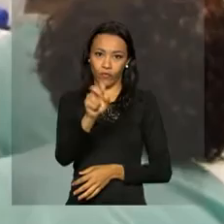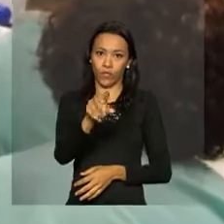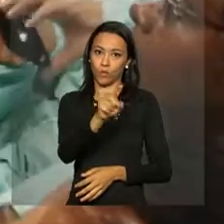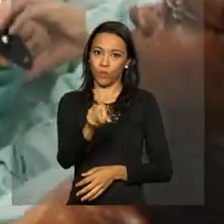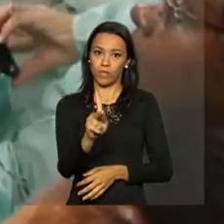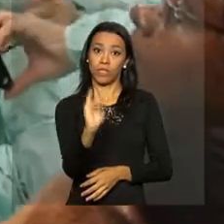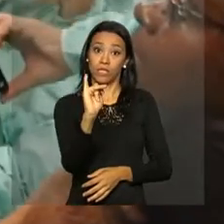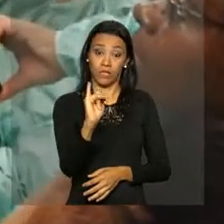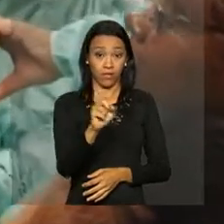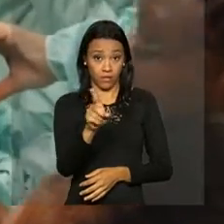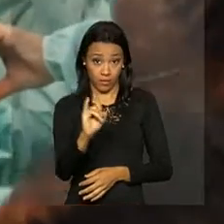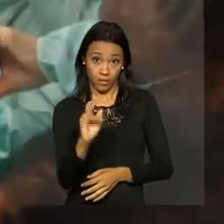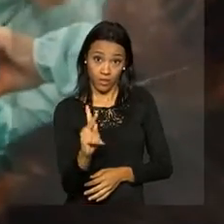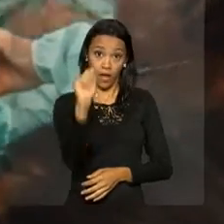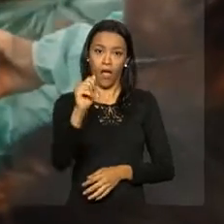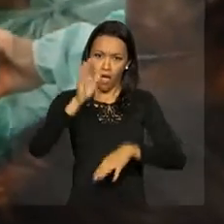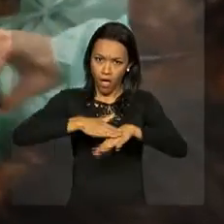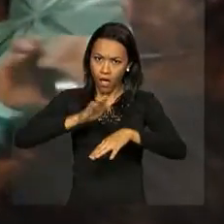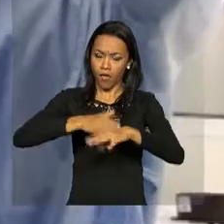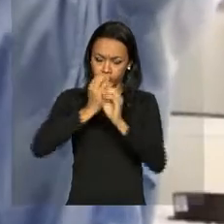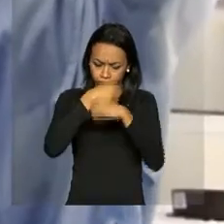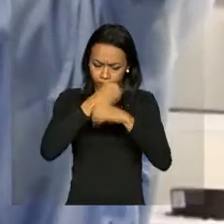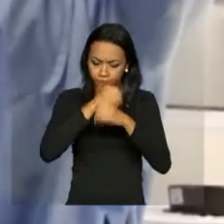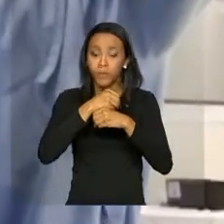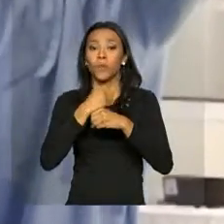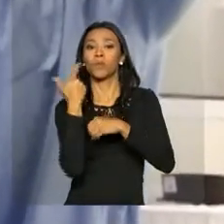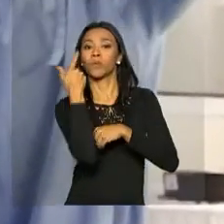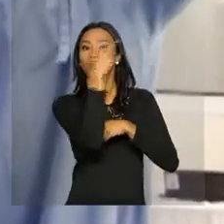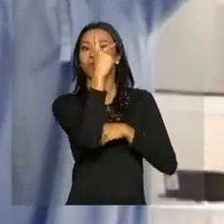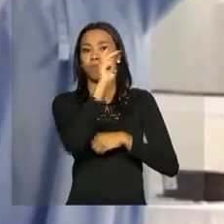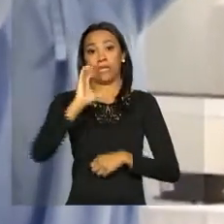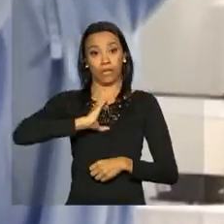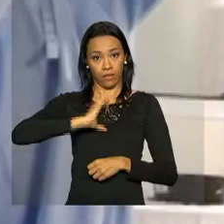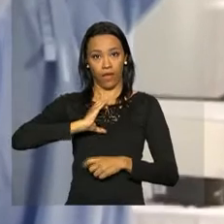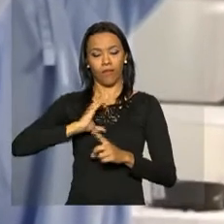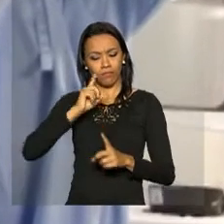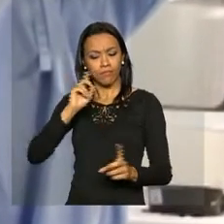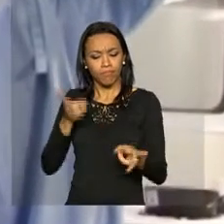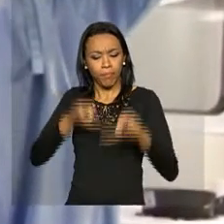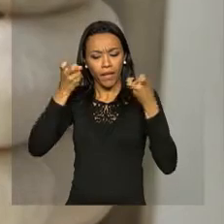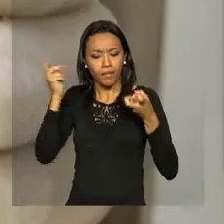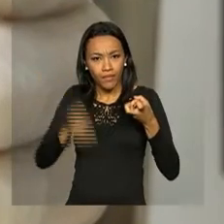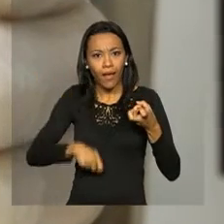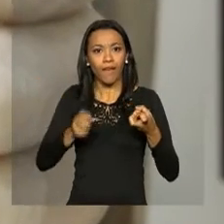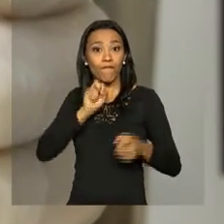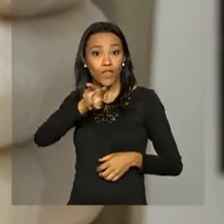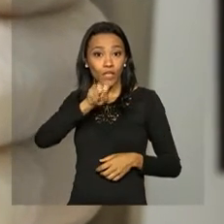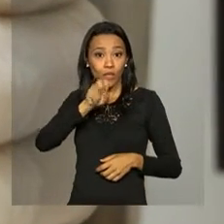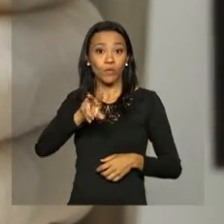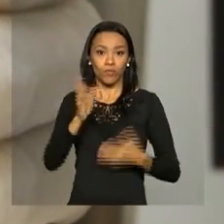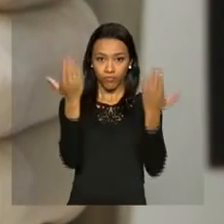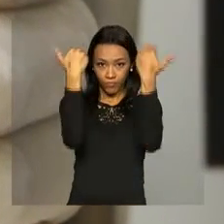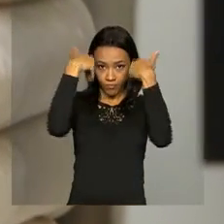produto, desenvolvido por um laboratório canadense, permite a identificação do vírus em pacientes que já